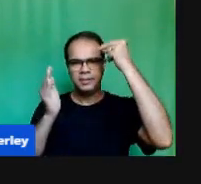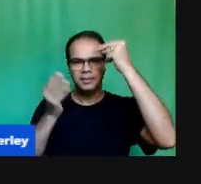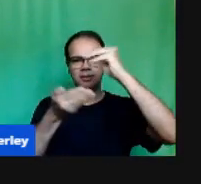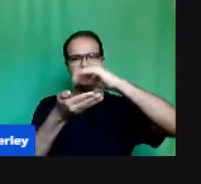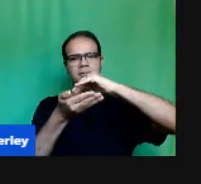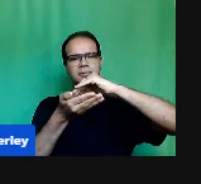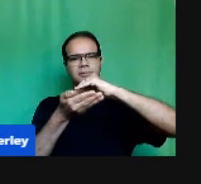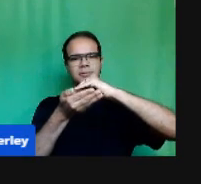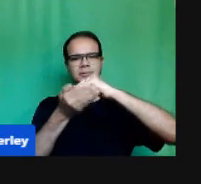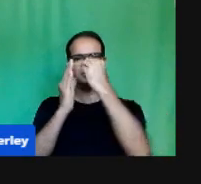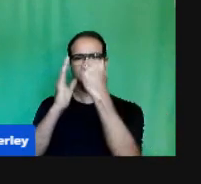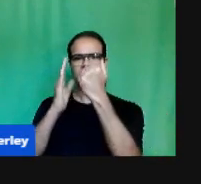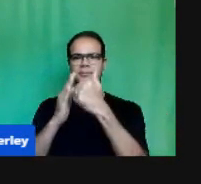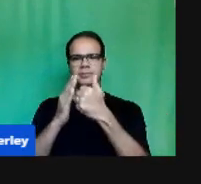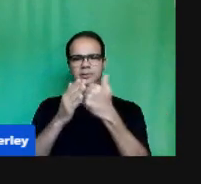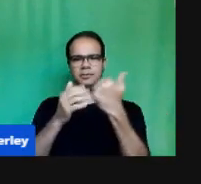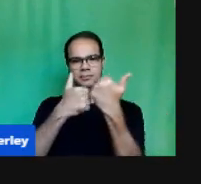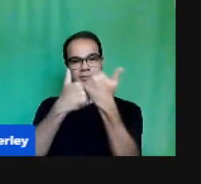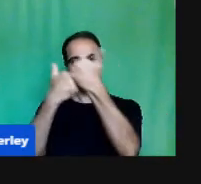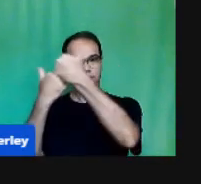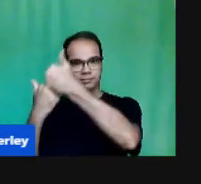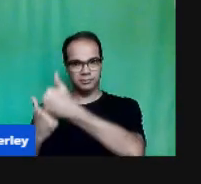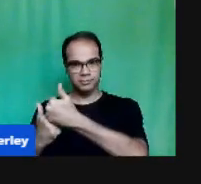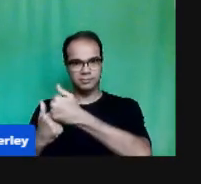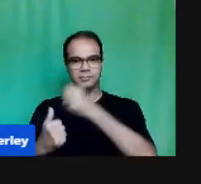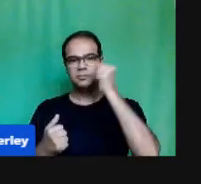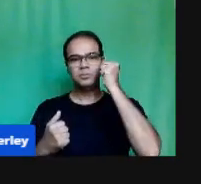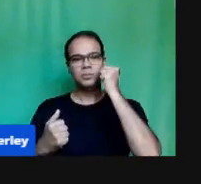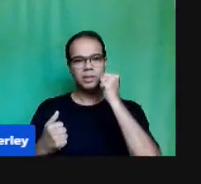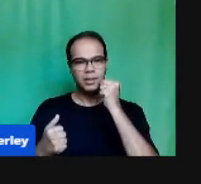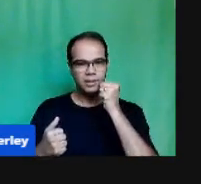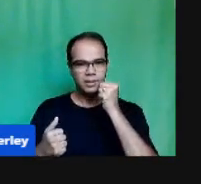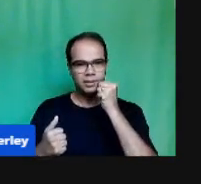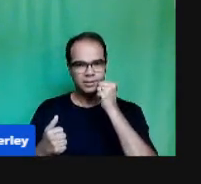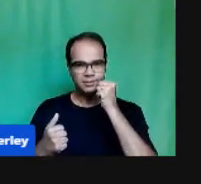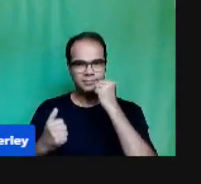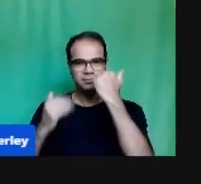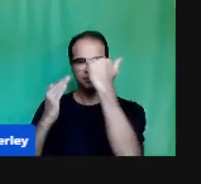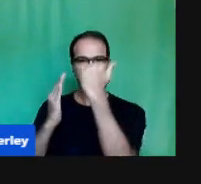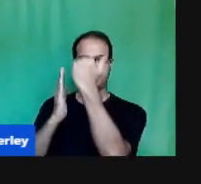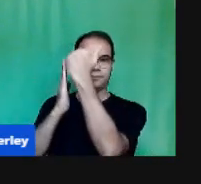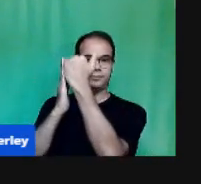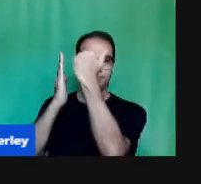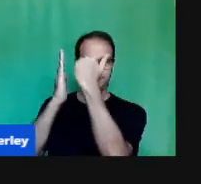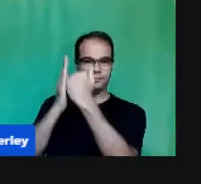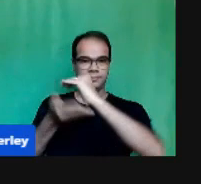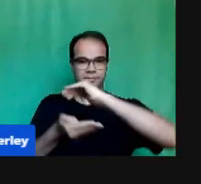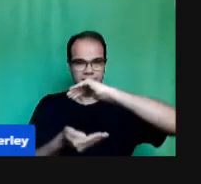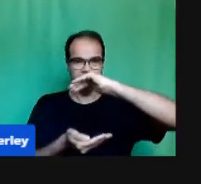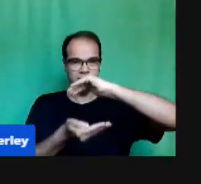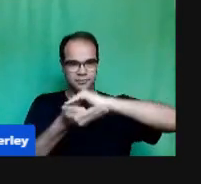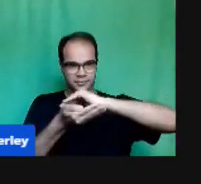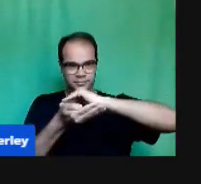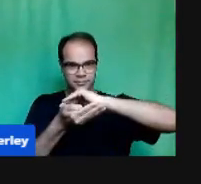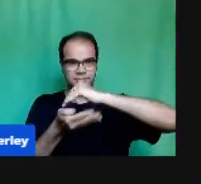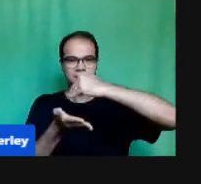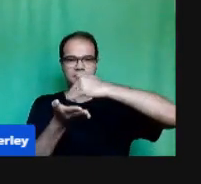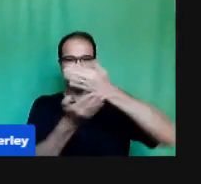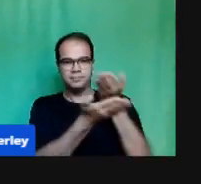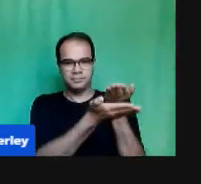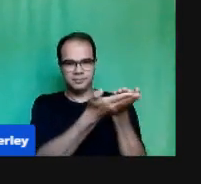Adriane Lopes, a vice-prefeita Elza Fernandes, secretária de educação